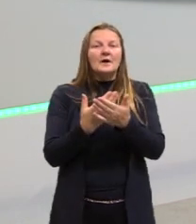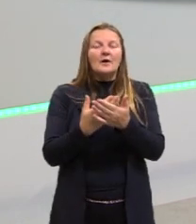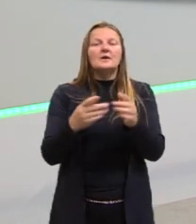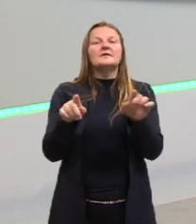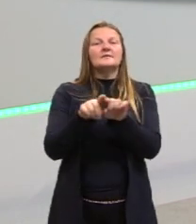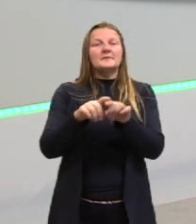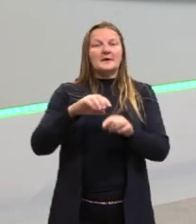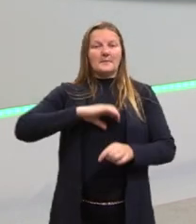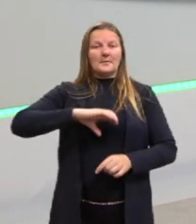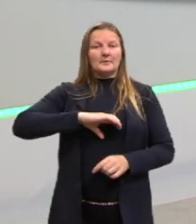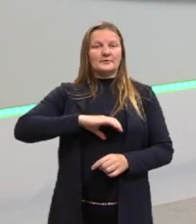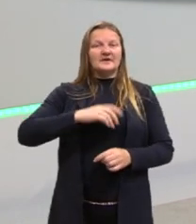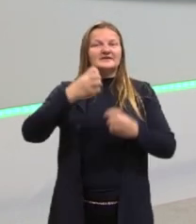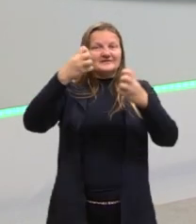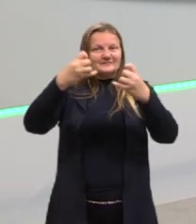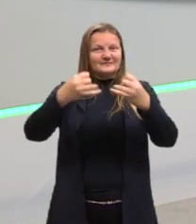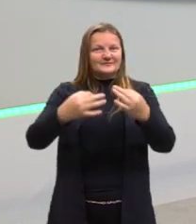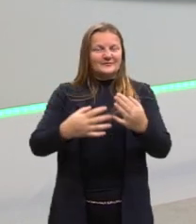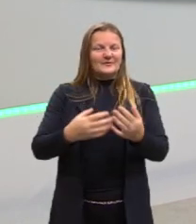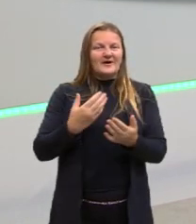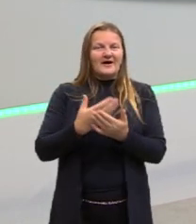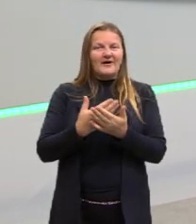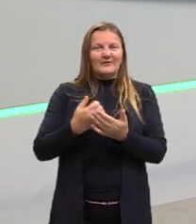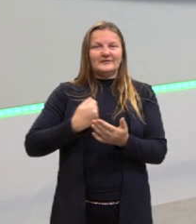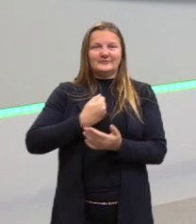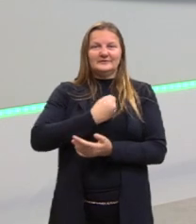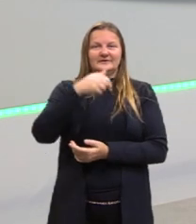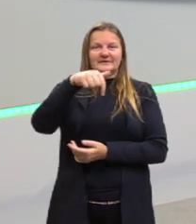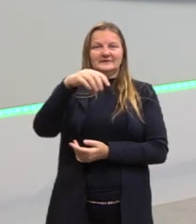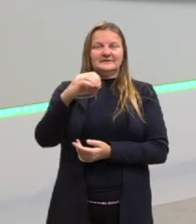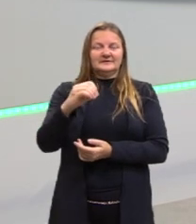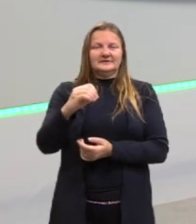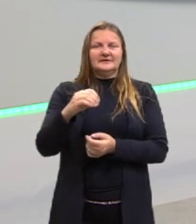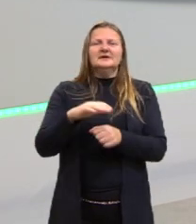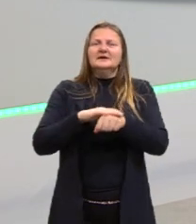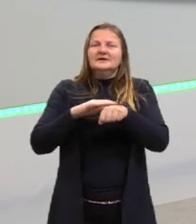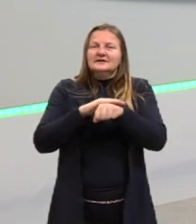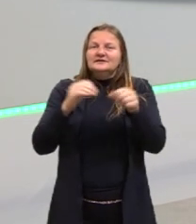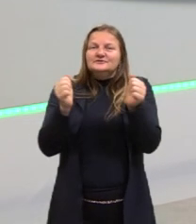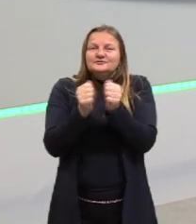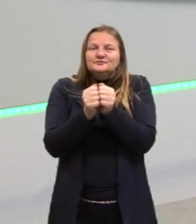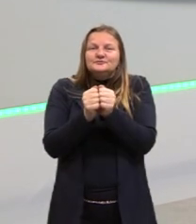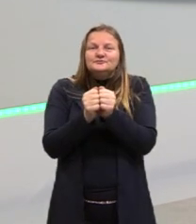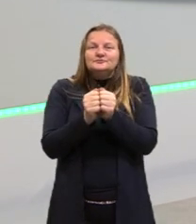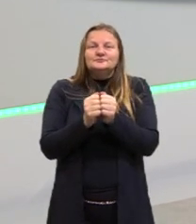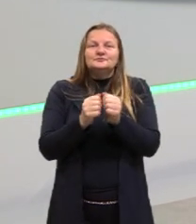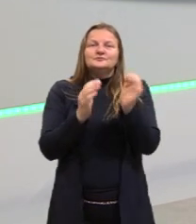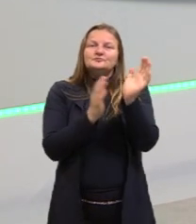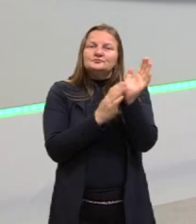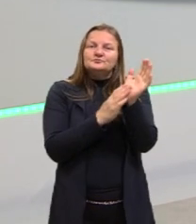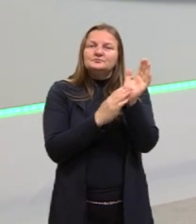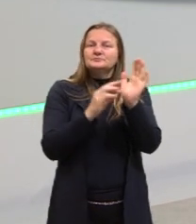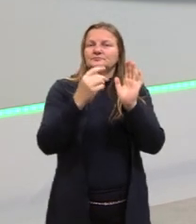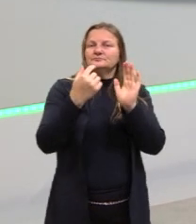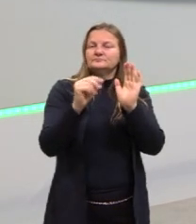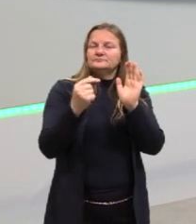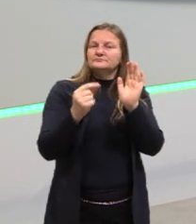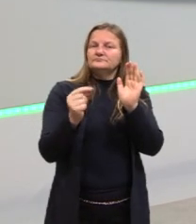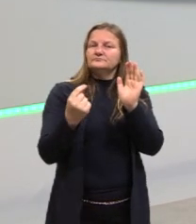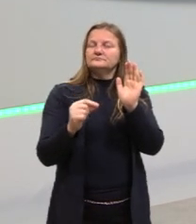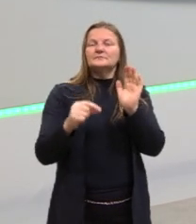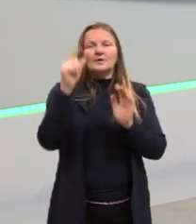profe de português até comentou da aula 70, que nós vimos ali, né? Um pouquinho das proposições, os valores